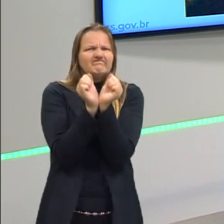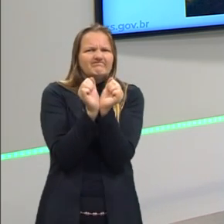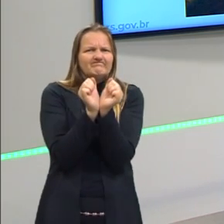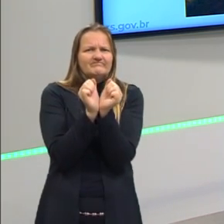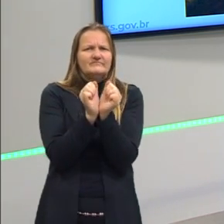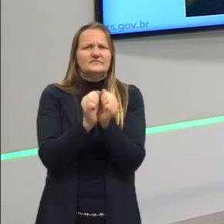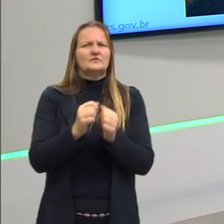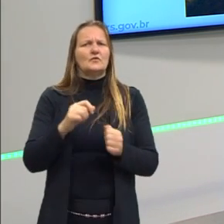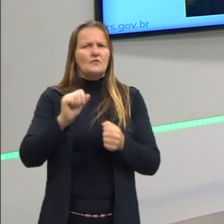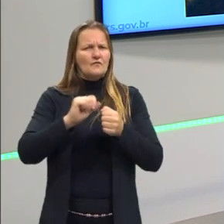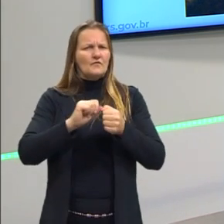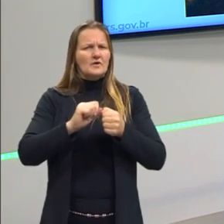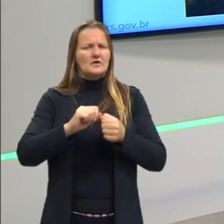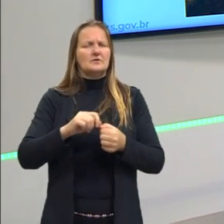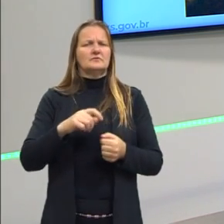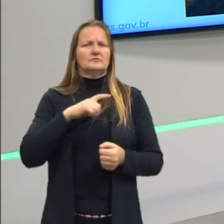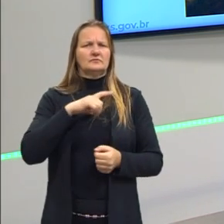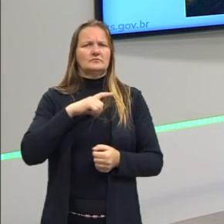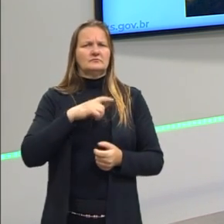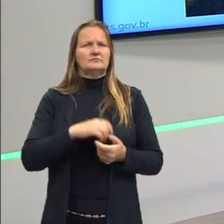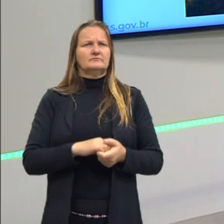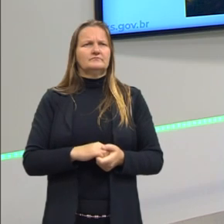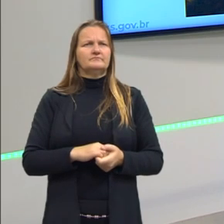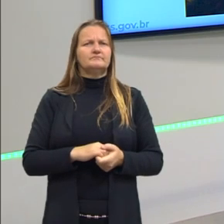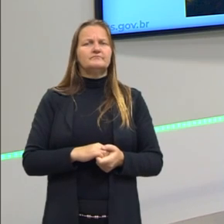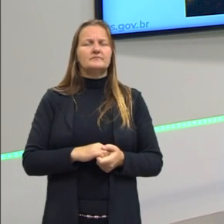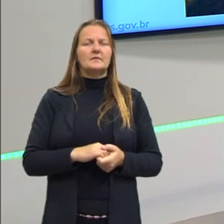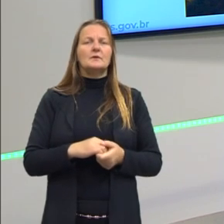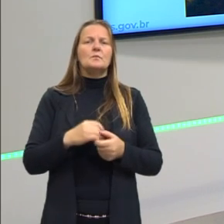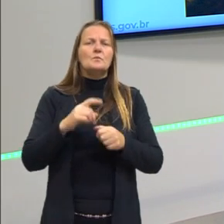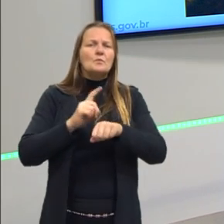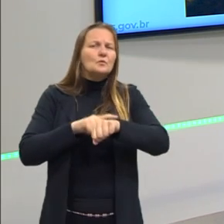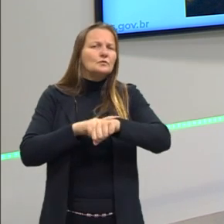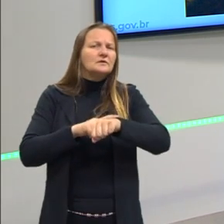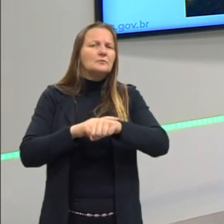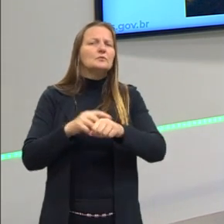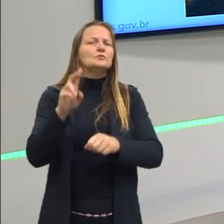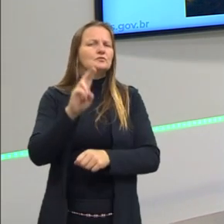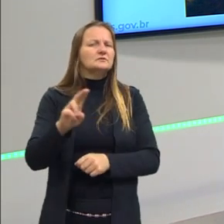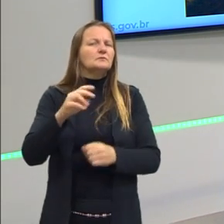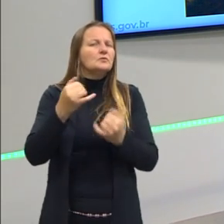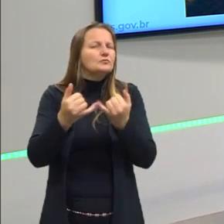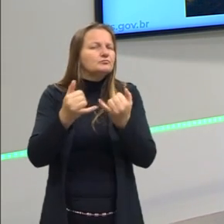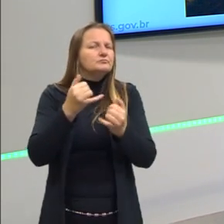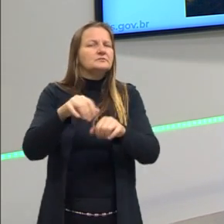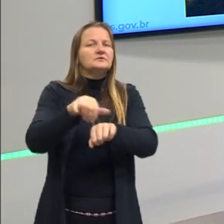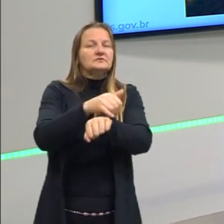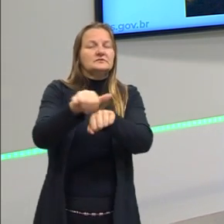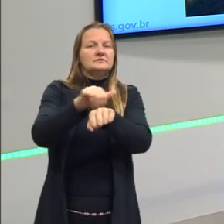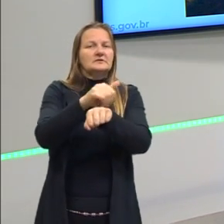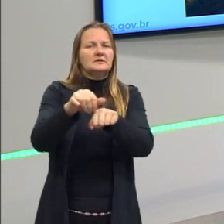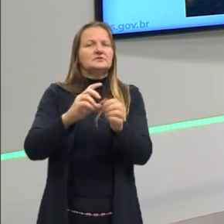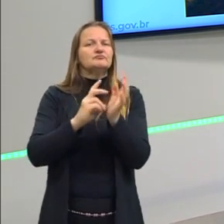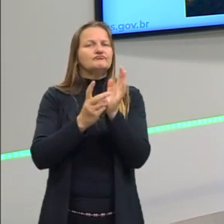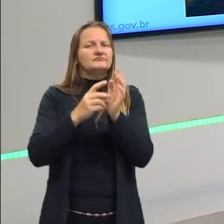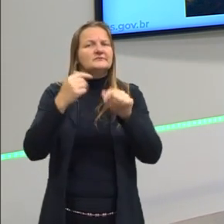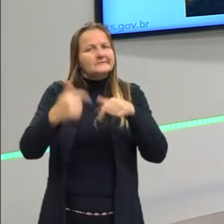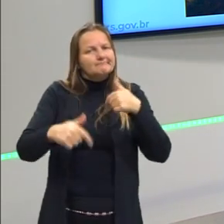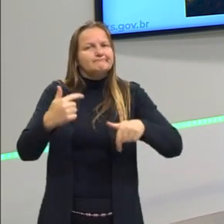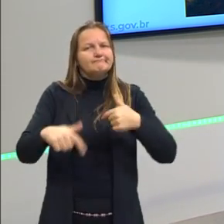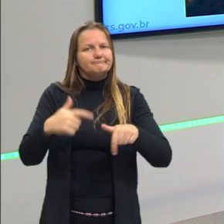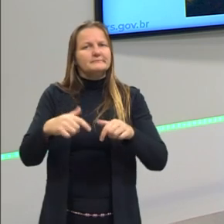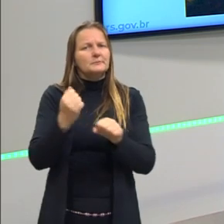falarem, não, mas a gente fez uma guerra justa. Então, por muito tempo se tentou usar essa mão de obra indígena para